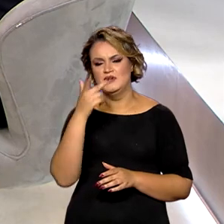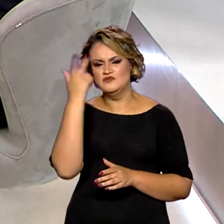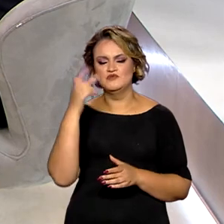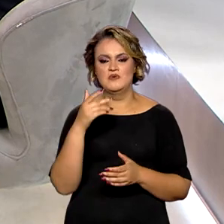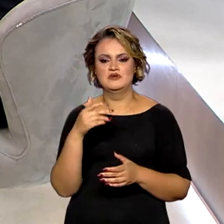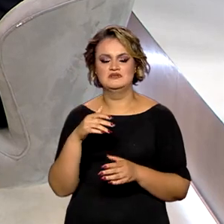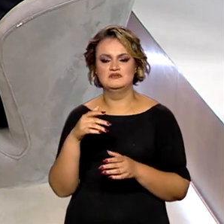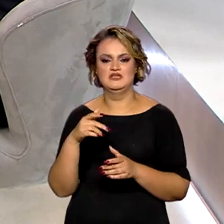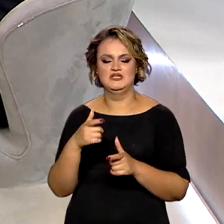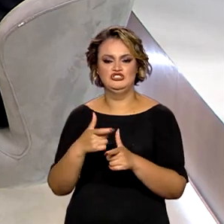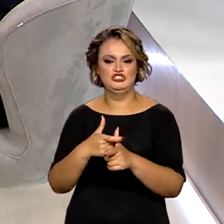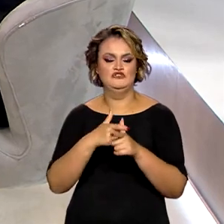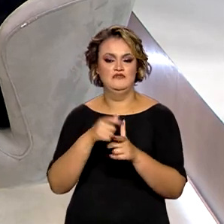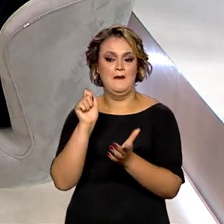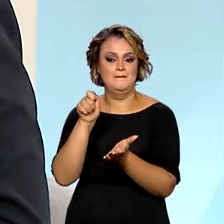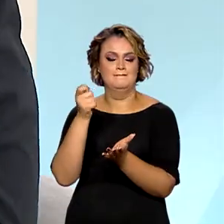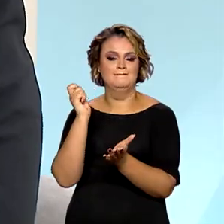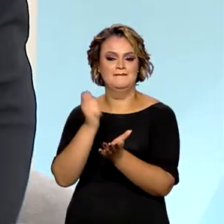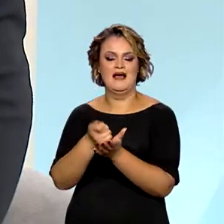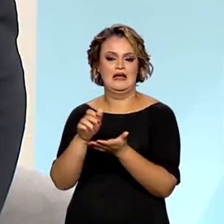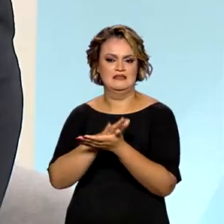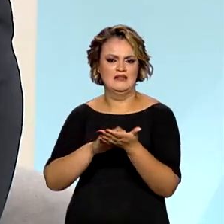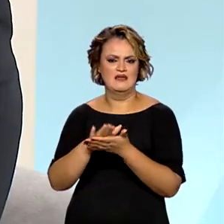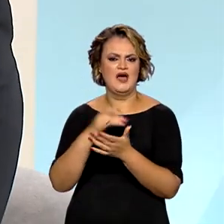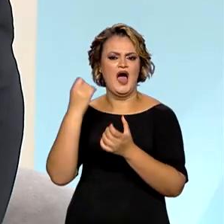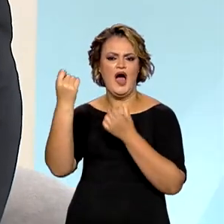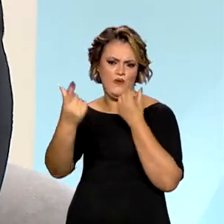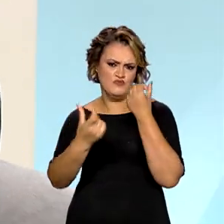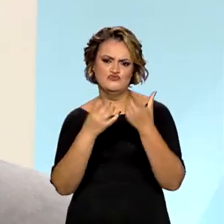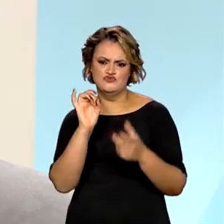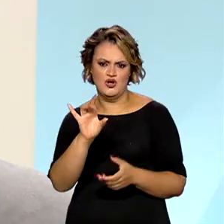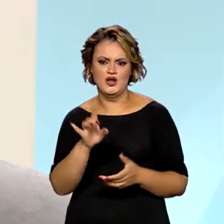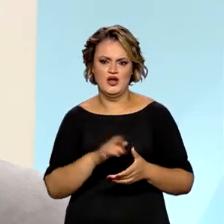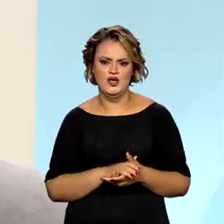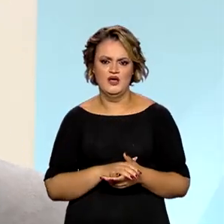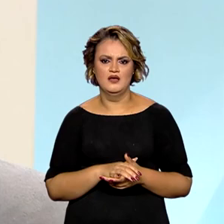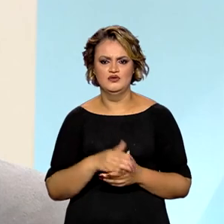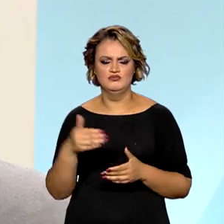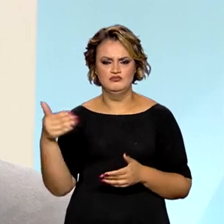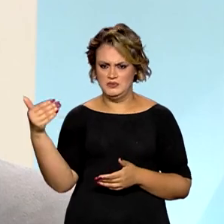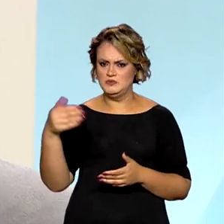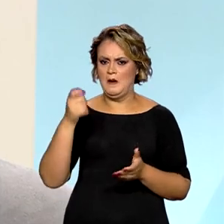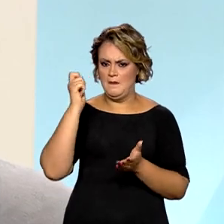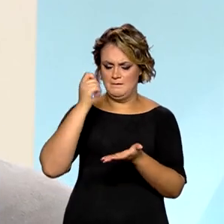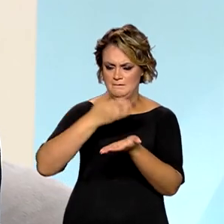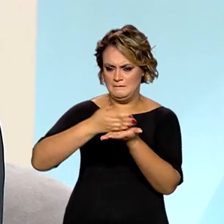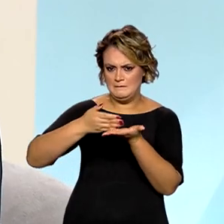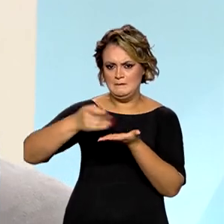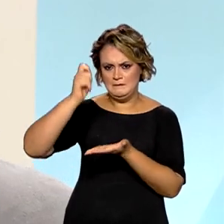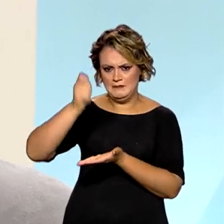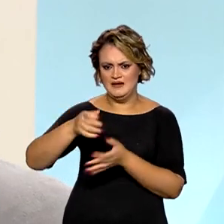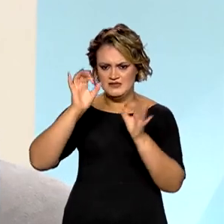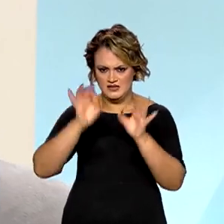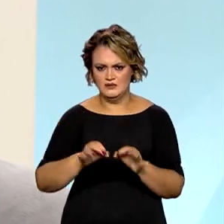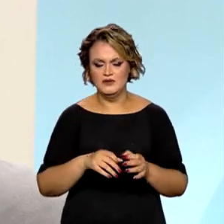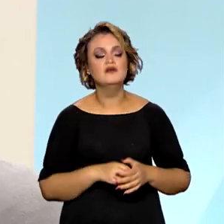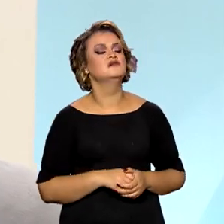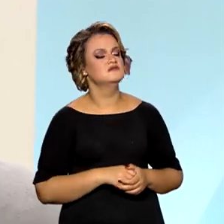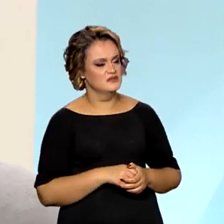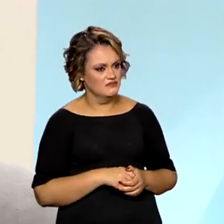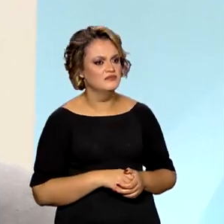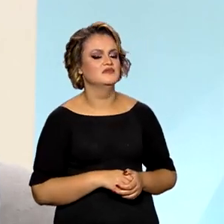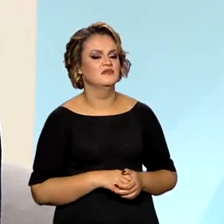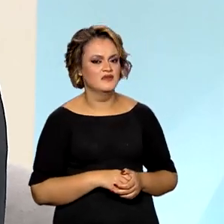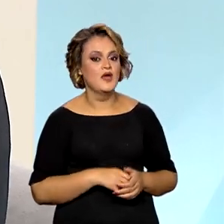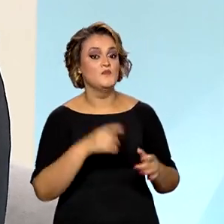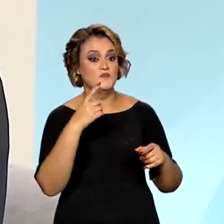muito baixa, né? Exato, porque você para para perceber a realidade daquela pessoa que está tendo uma oportunidade. Talvez ela nunca